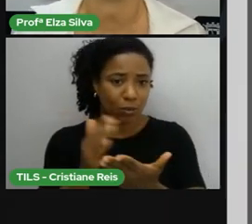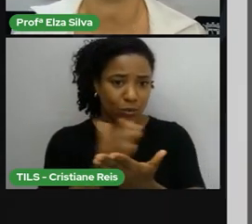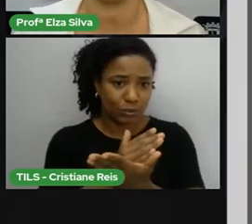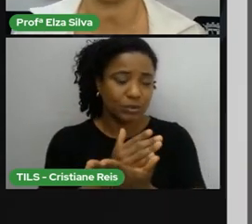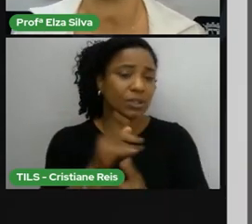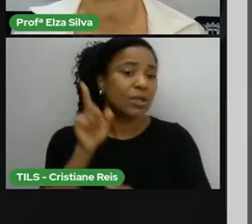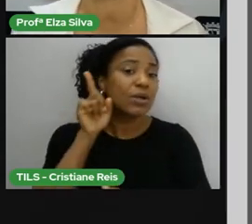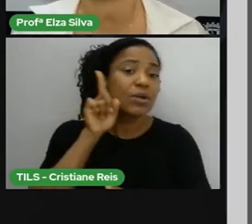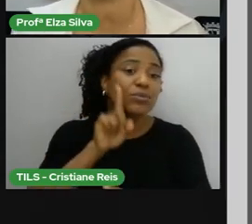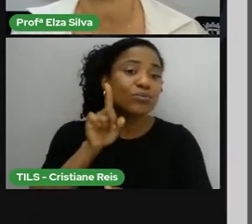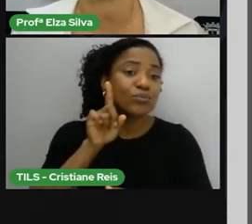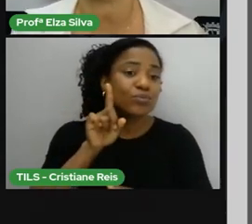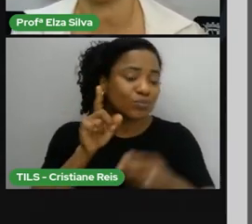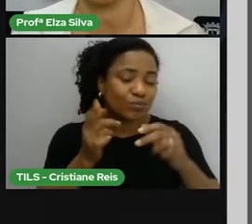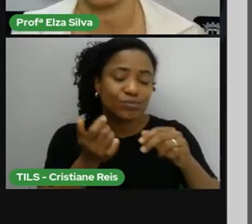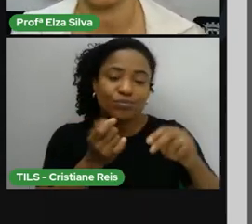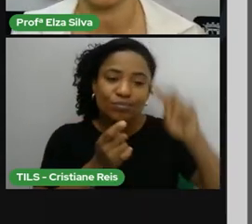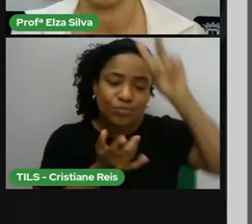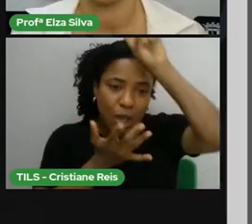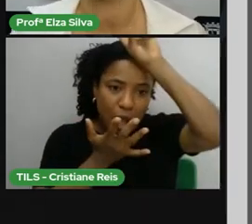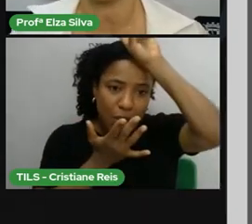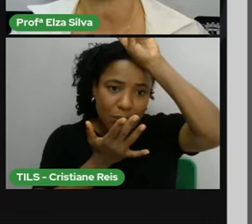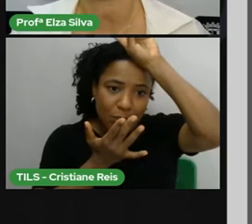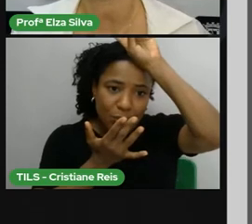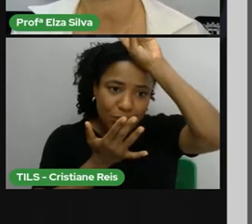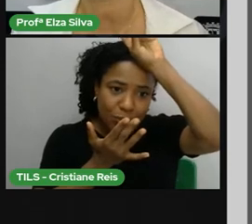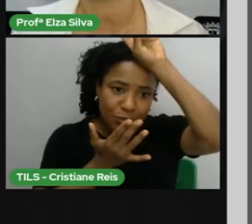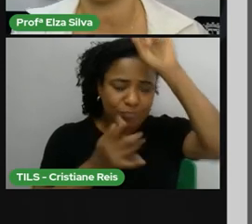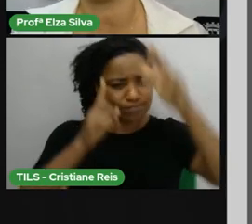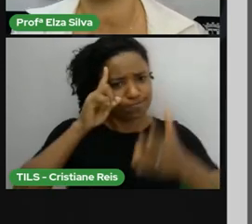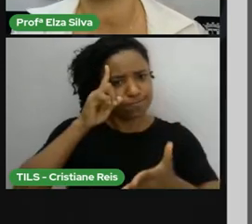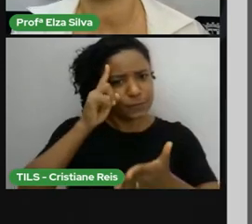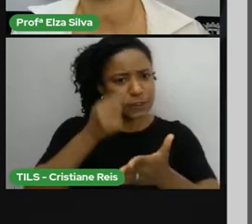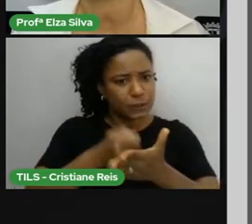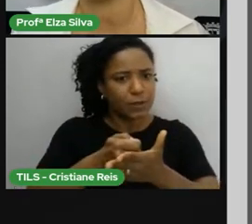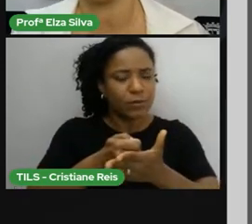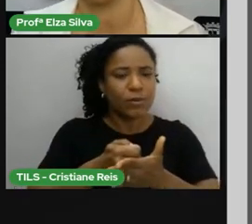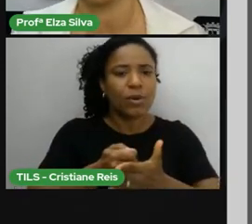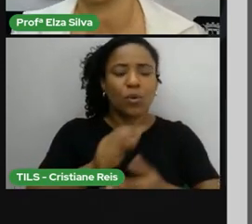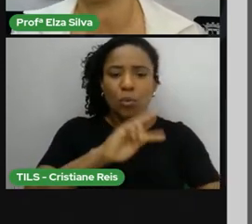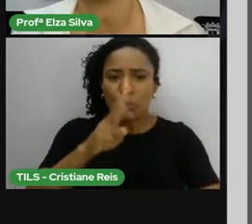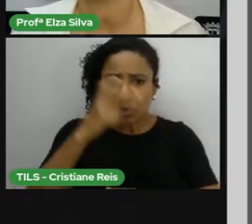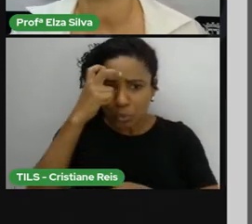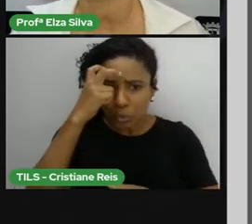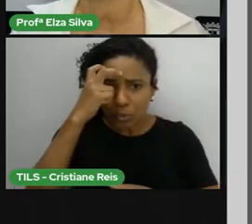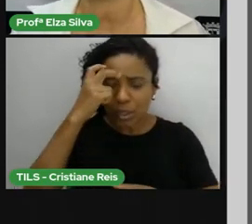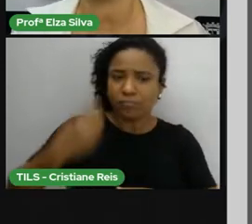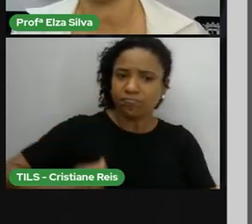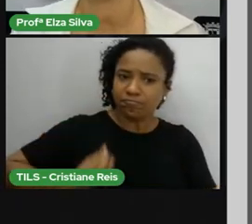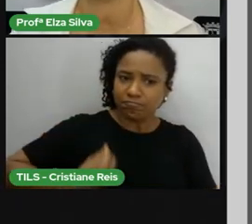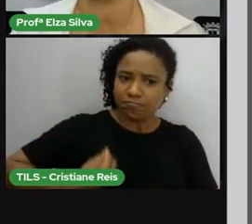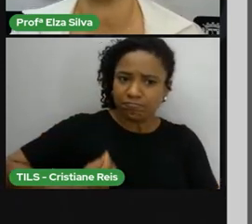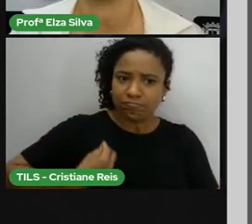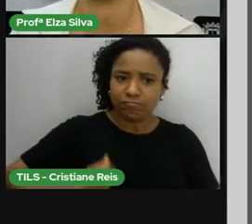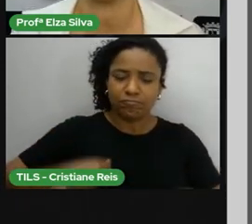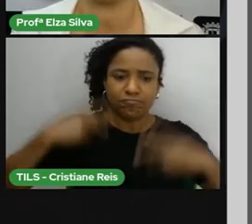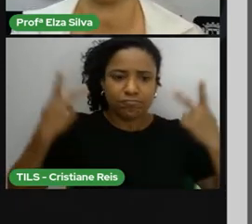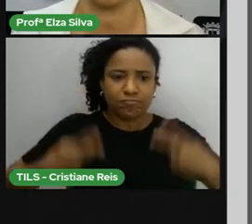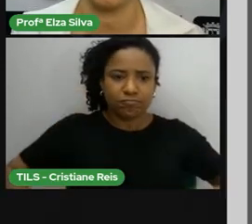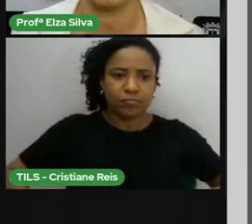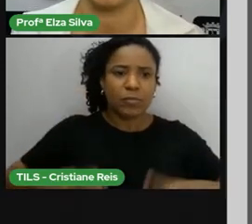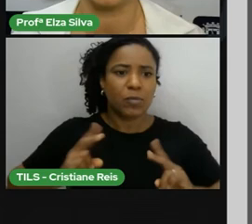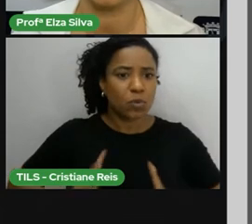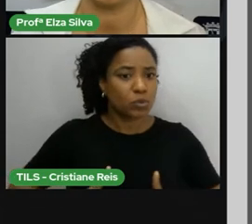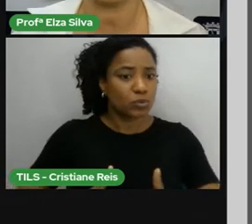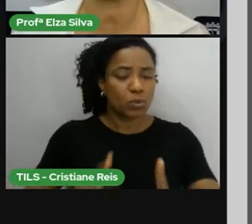viver os seus próprios costumes, dar continuidade à sua cultura, e continuar utilizando o seu